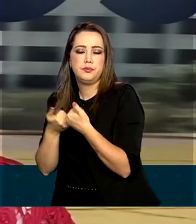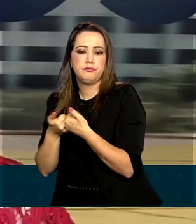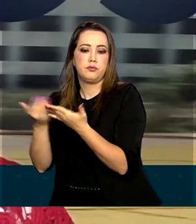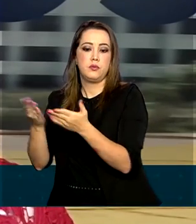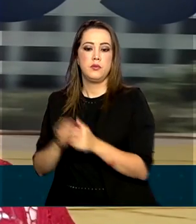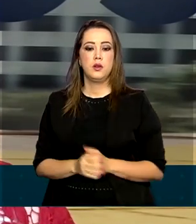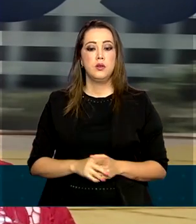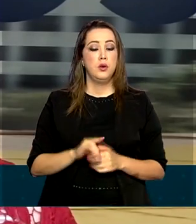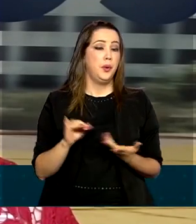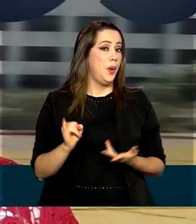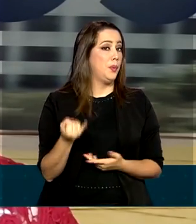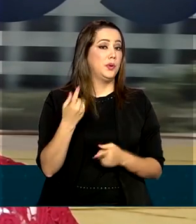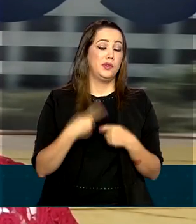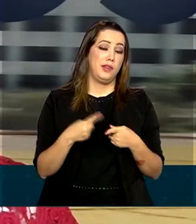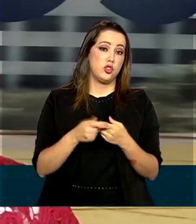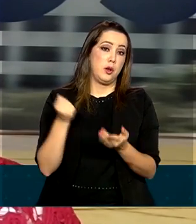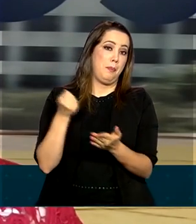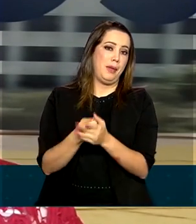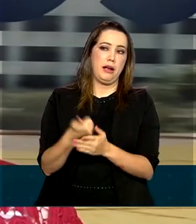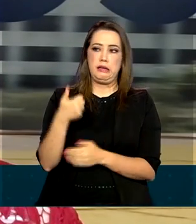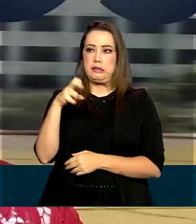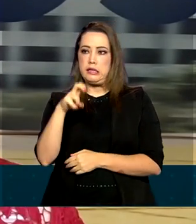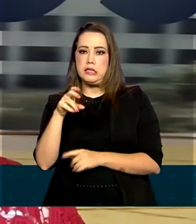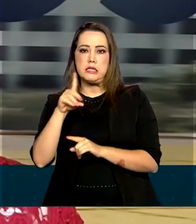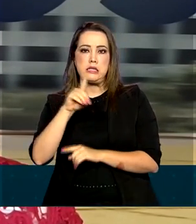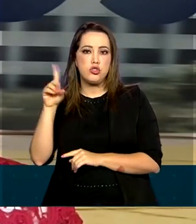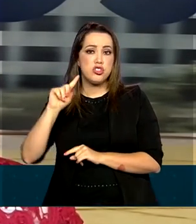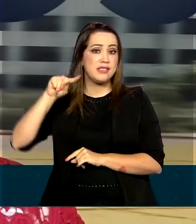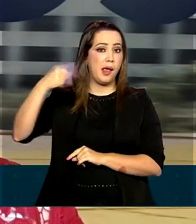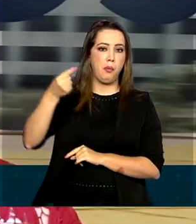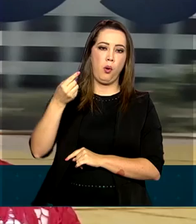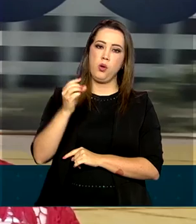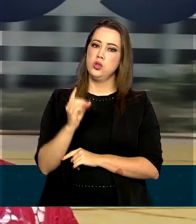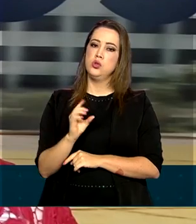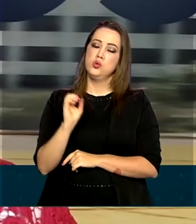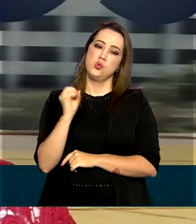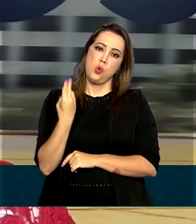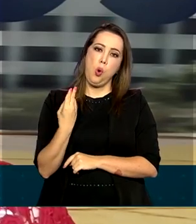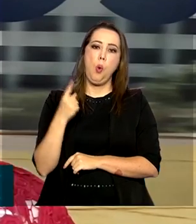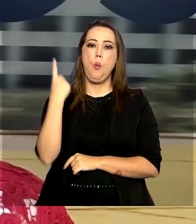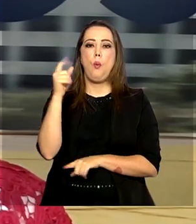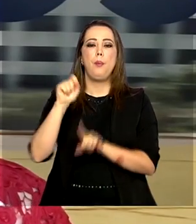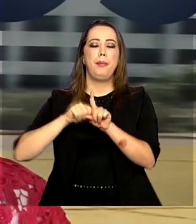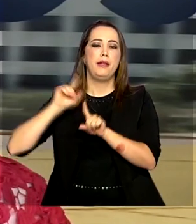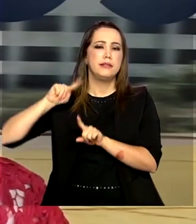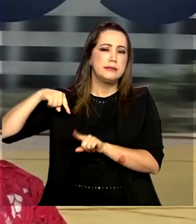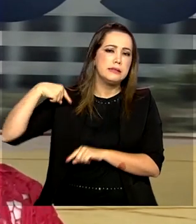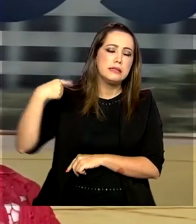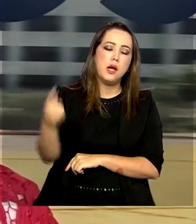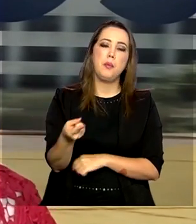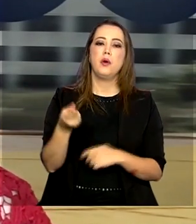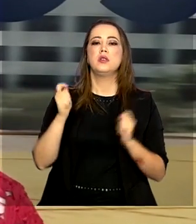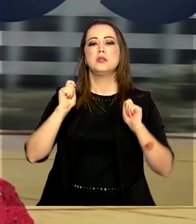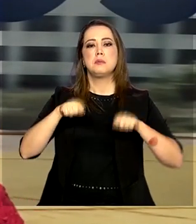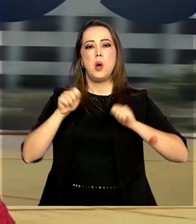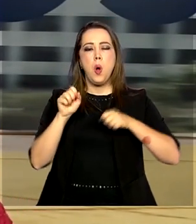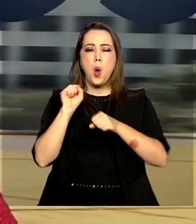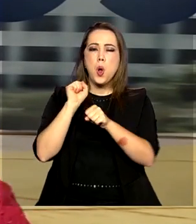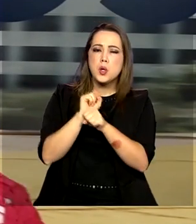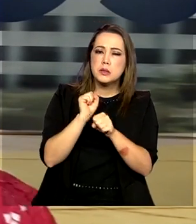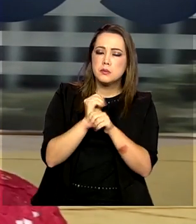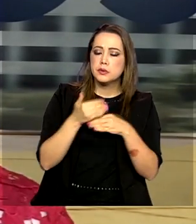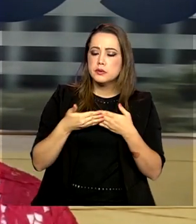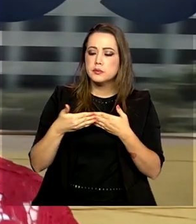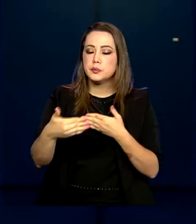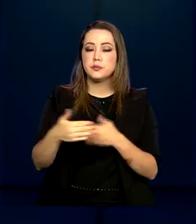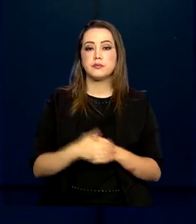quinzenal ou mensal. Então ele vai poder postar suas encomendas e pagar daqui a 15 dias ou